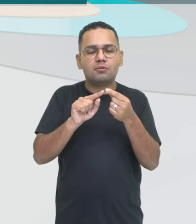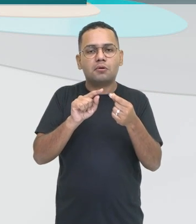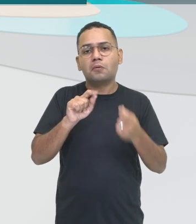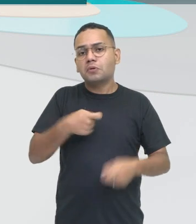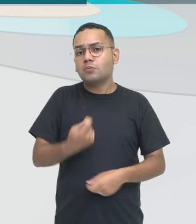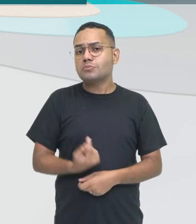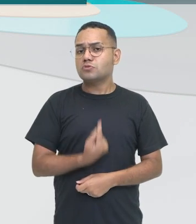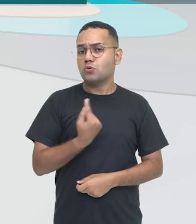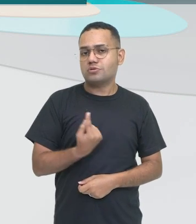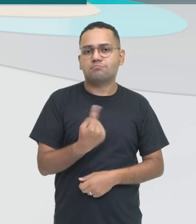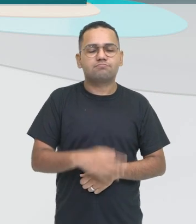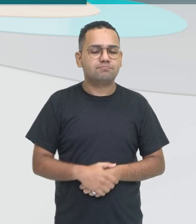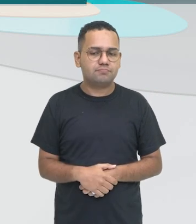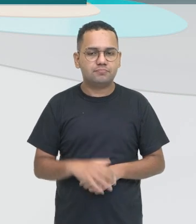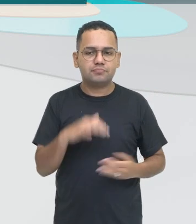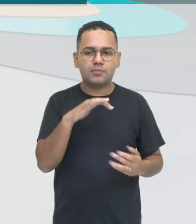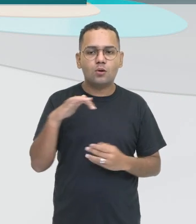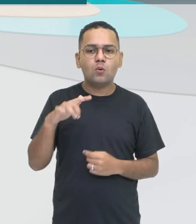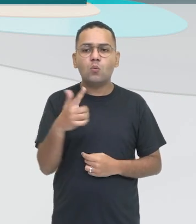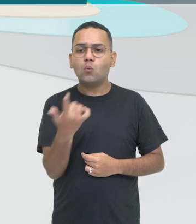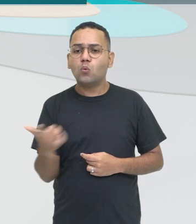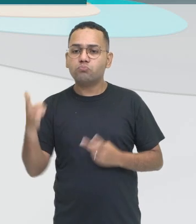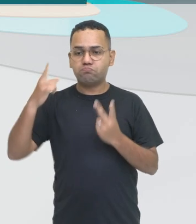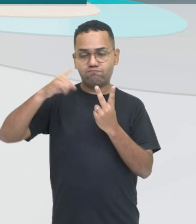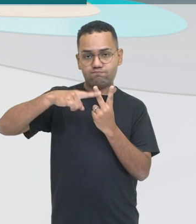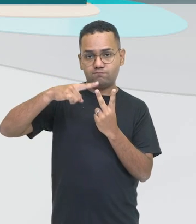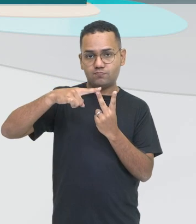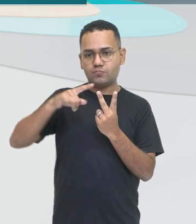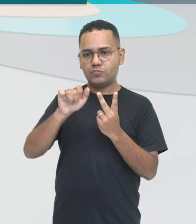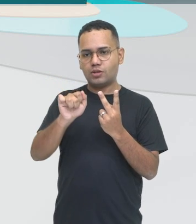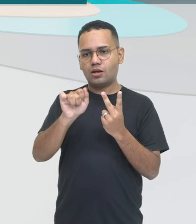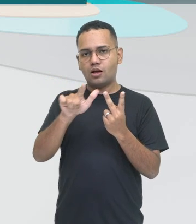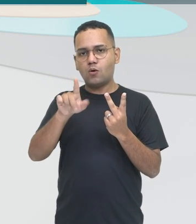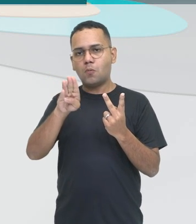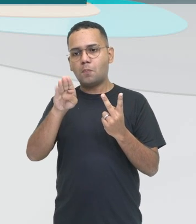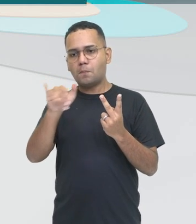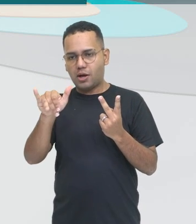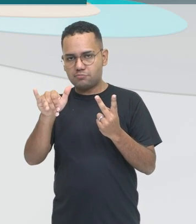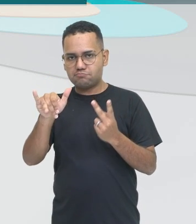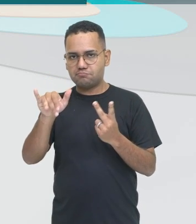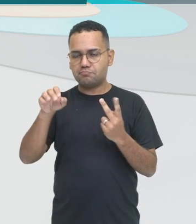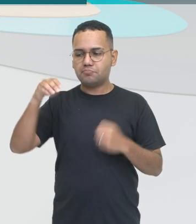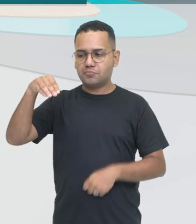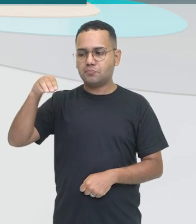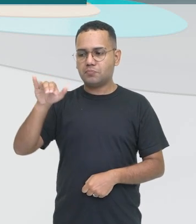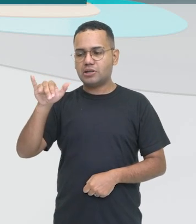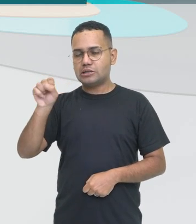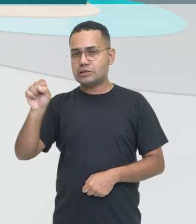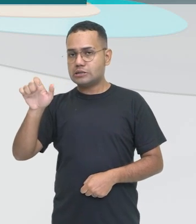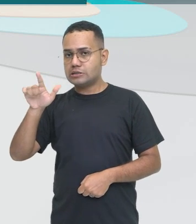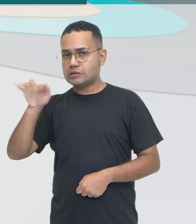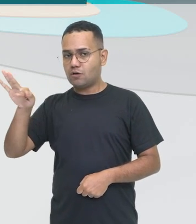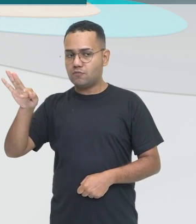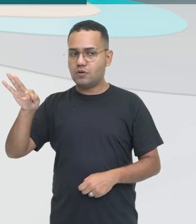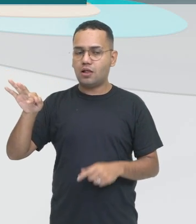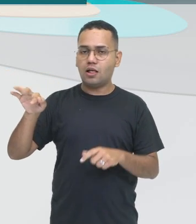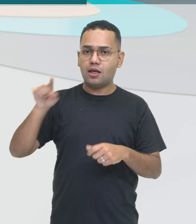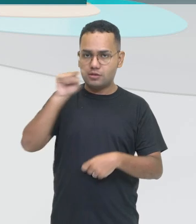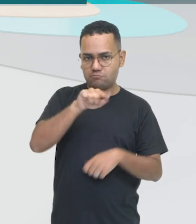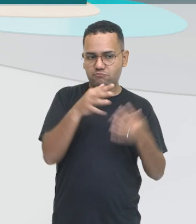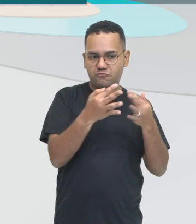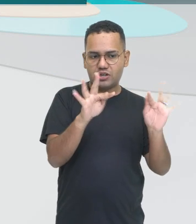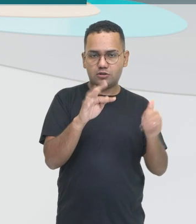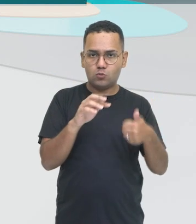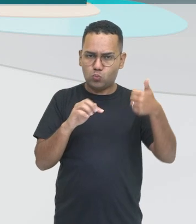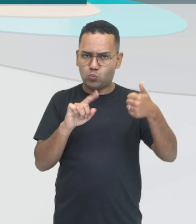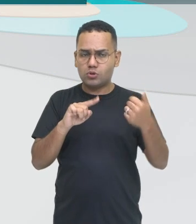ver a expressão all by myself. Olha só. All by myself vai mudar um pouquinho. Se by myself significa sozinho ou